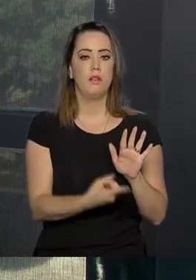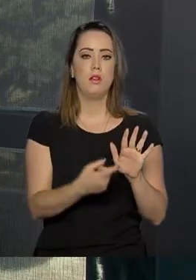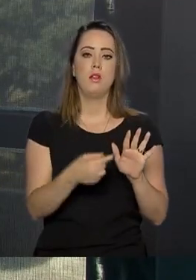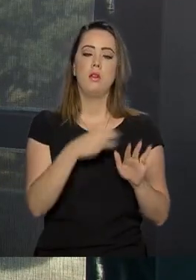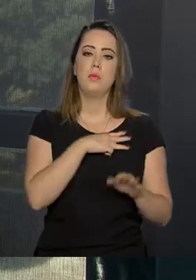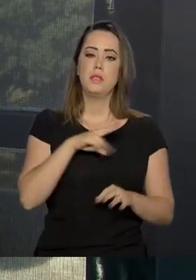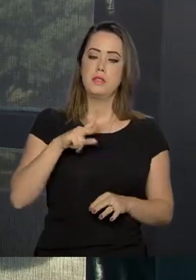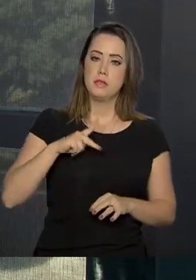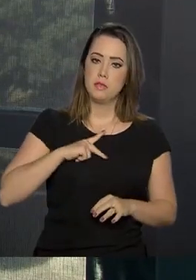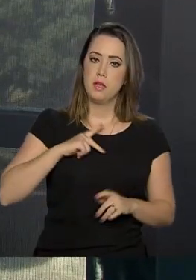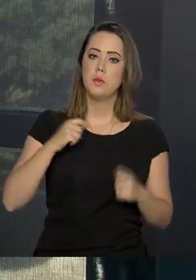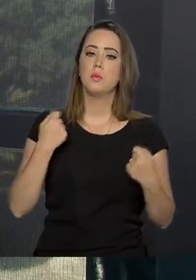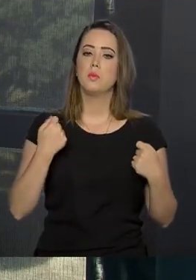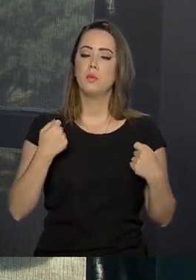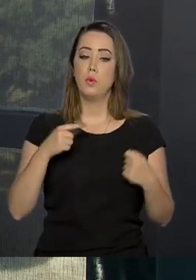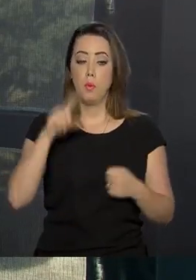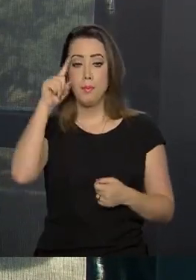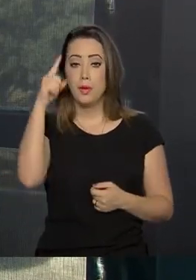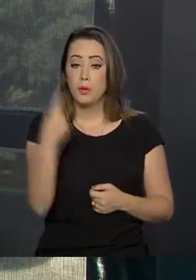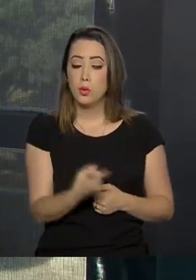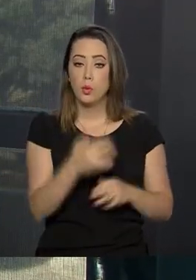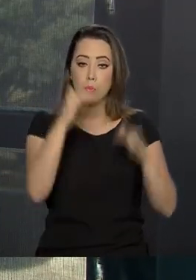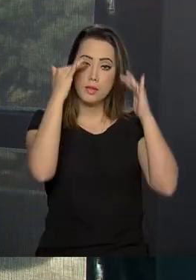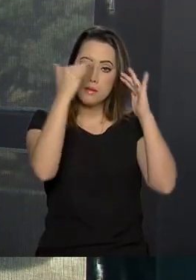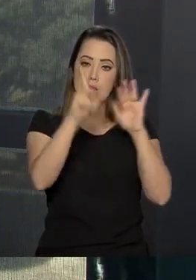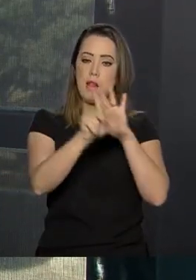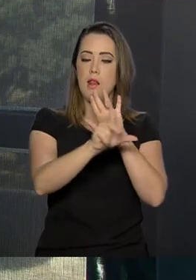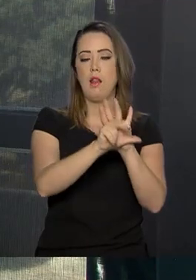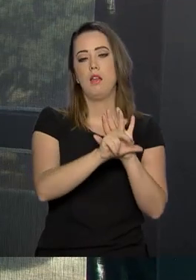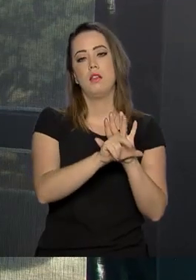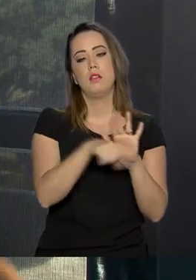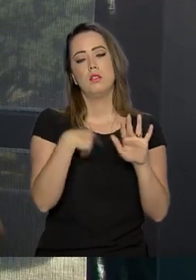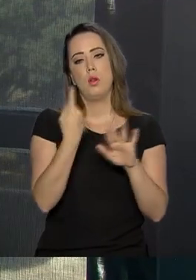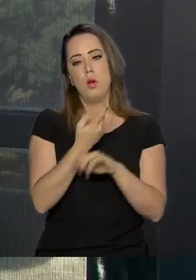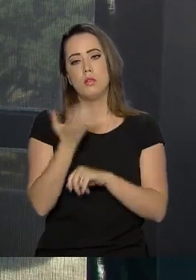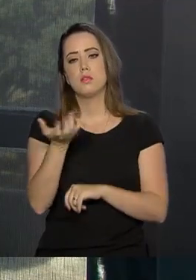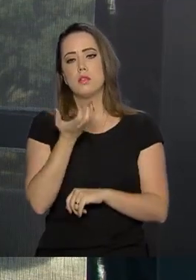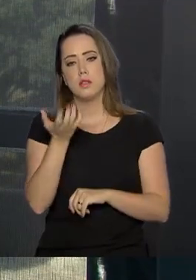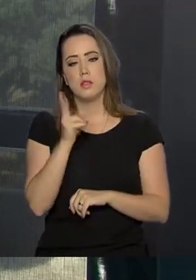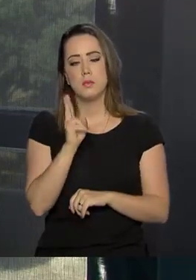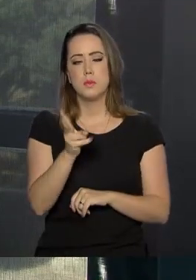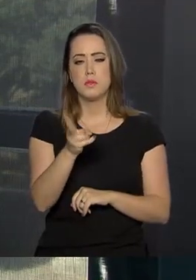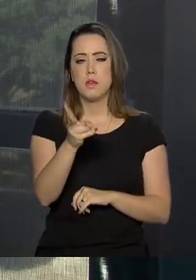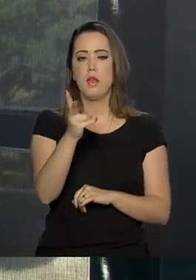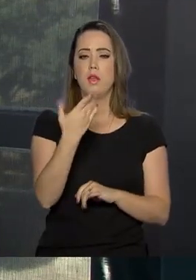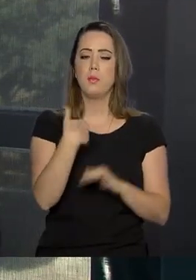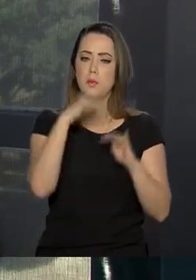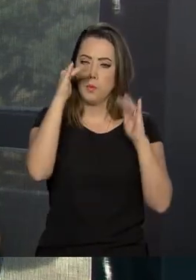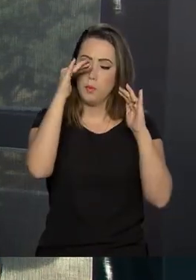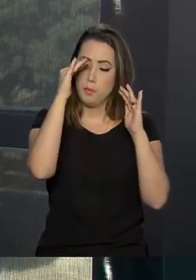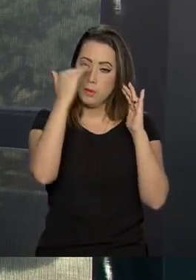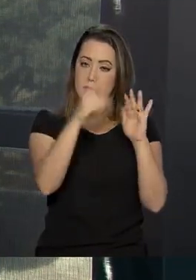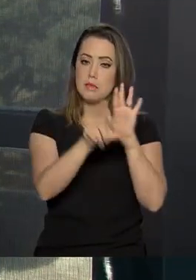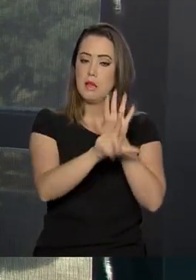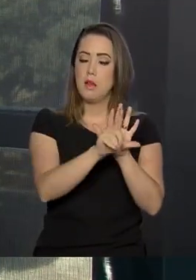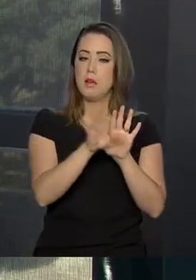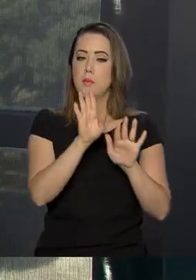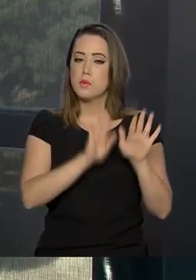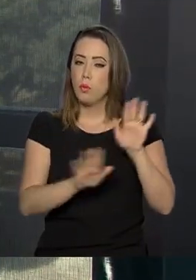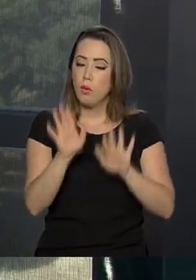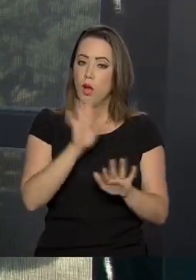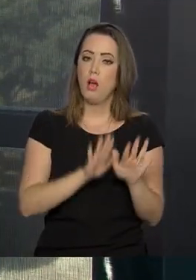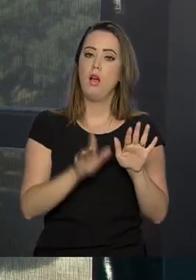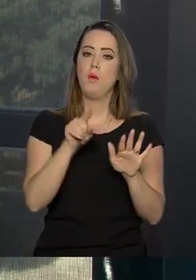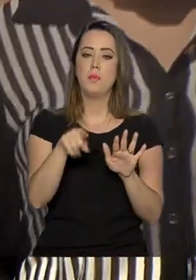obrigou a cumprir a lei e nós temos buscado cumprir com muita parcimônia, com muita preocupação de não